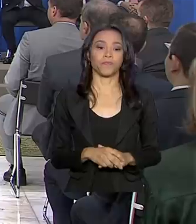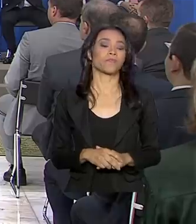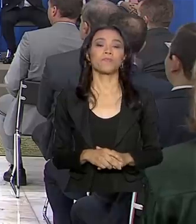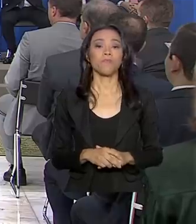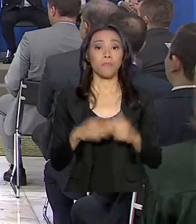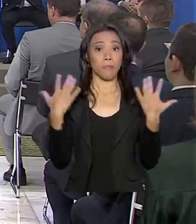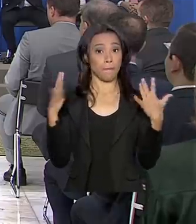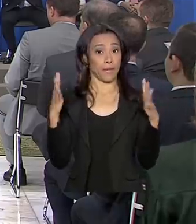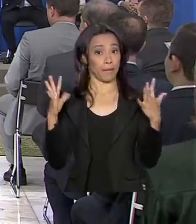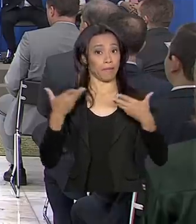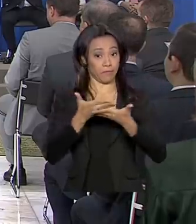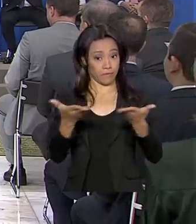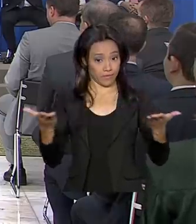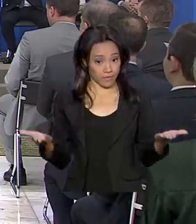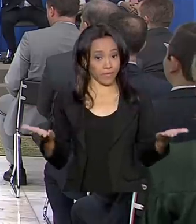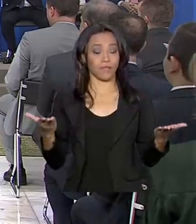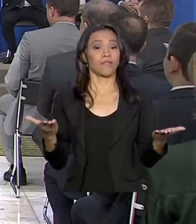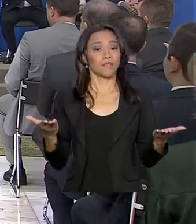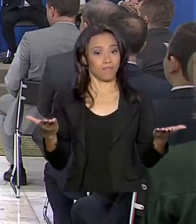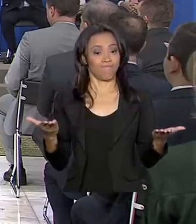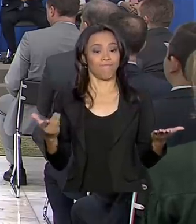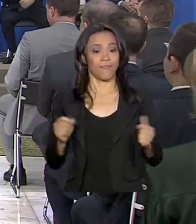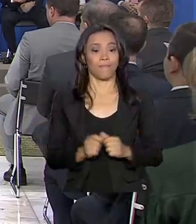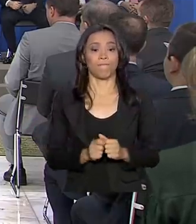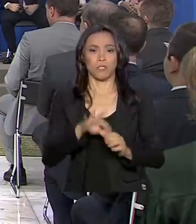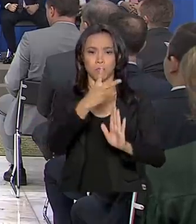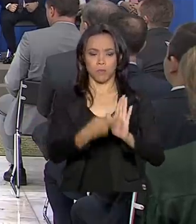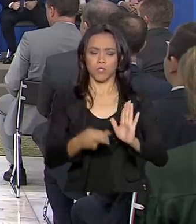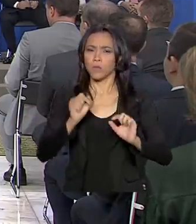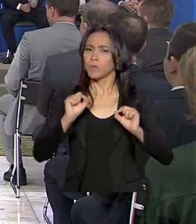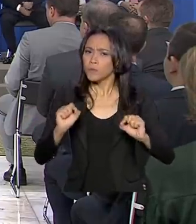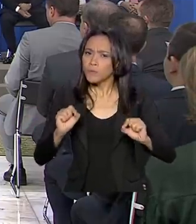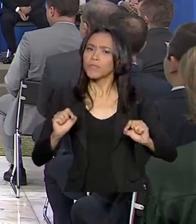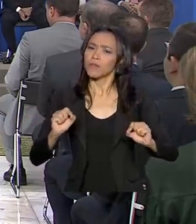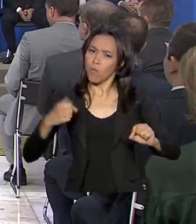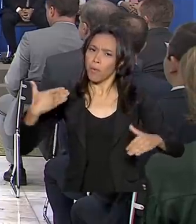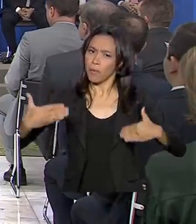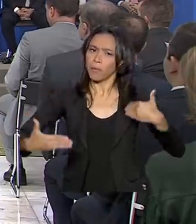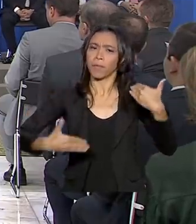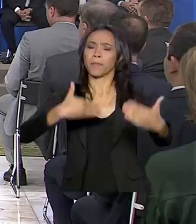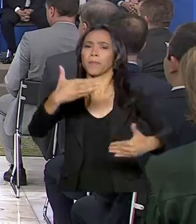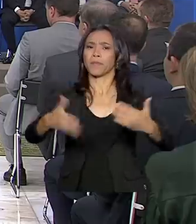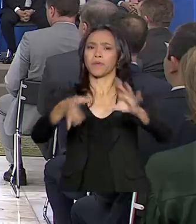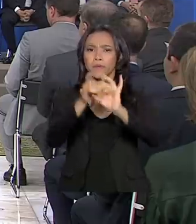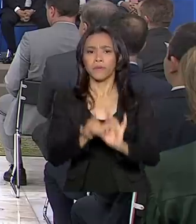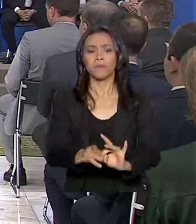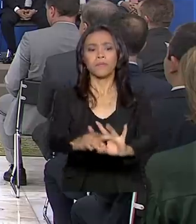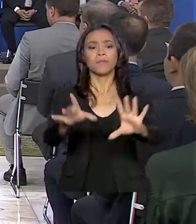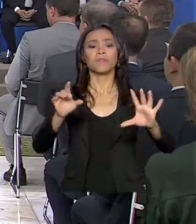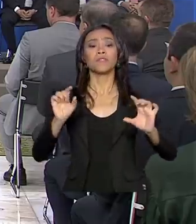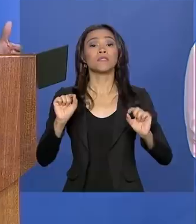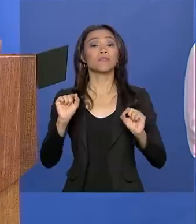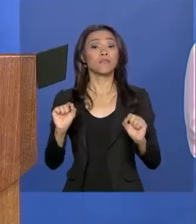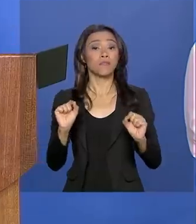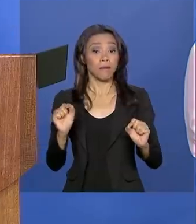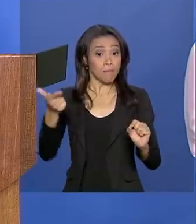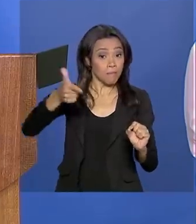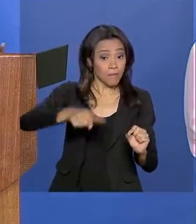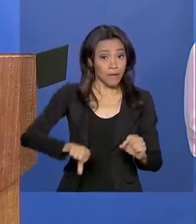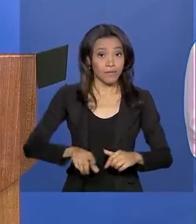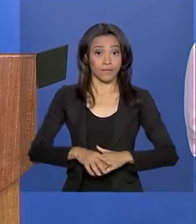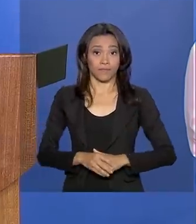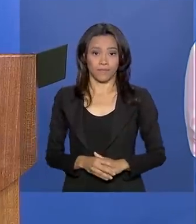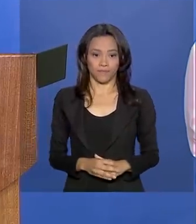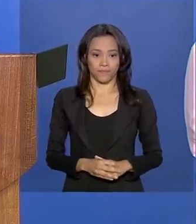conduzido esse projeto da forma como foi, permitindo aqui mais um